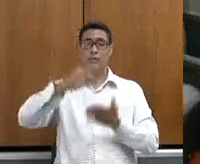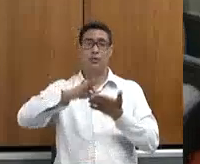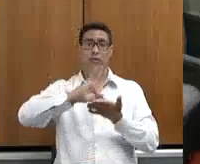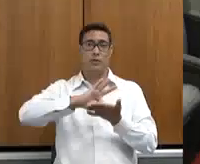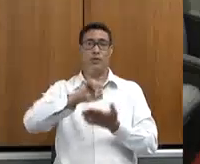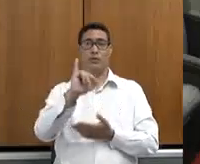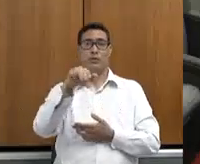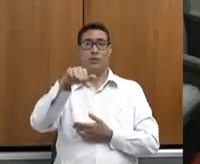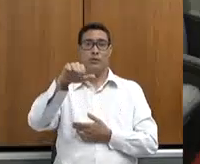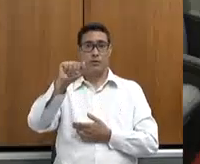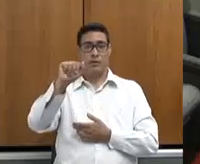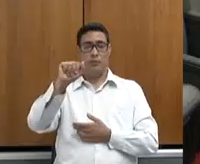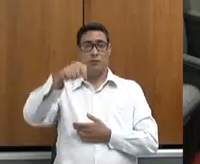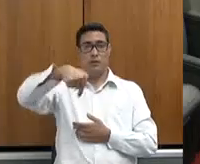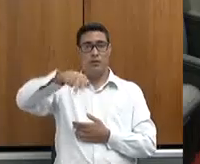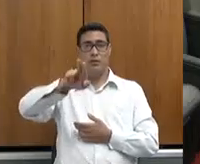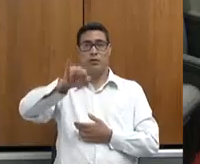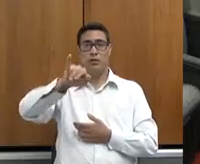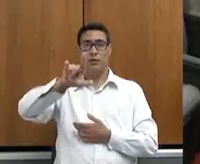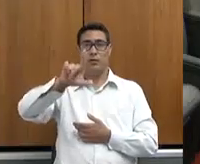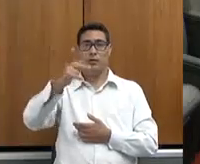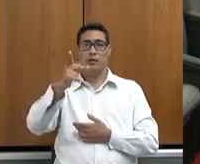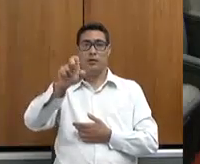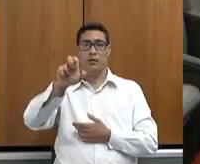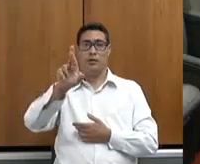doutor Guilherme Negro. Muito obrigado pela presença.